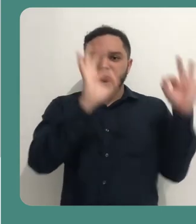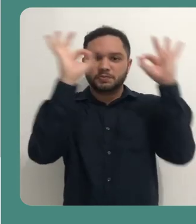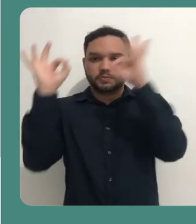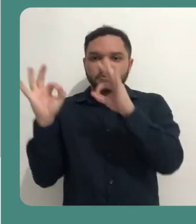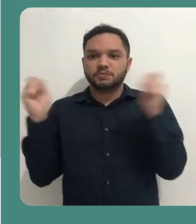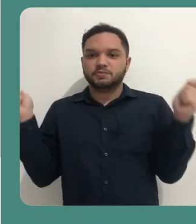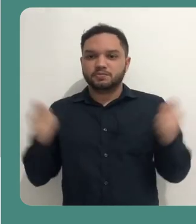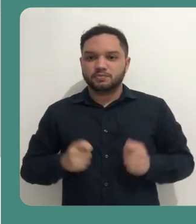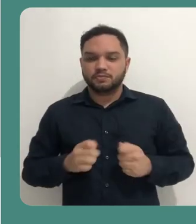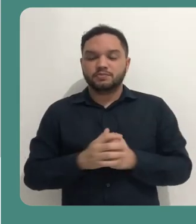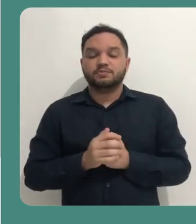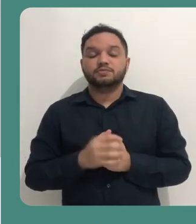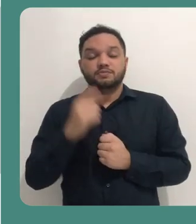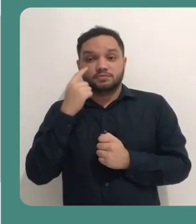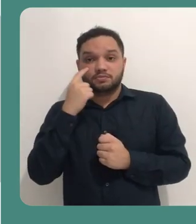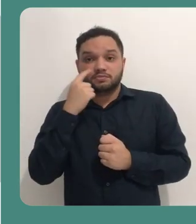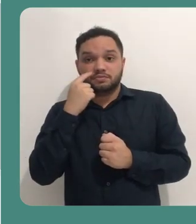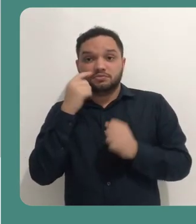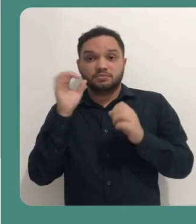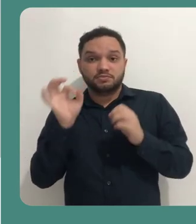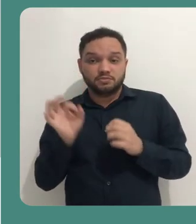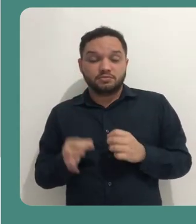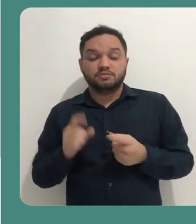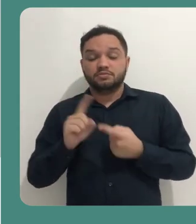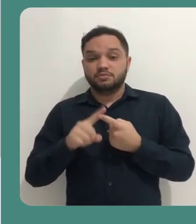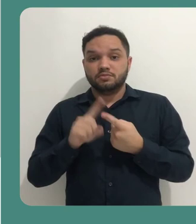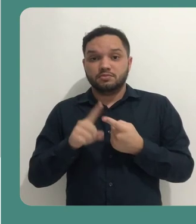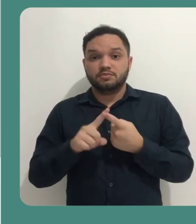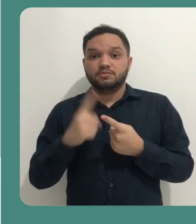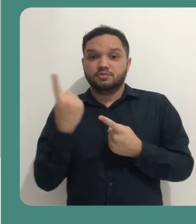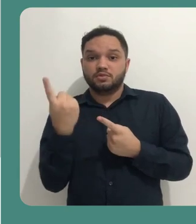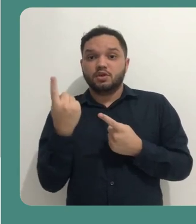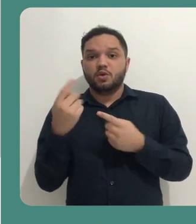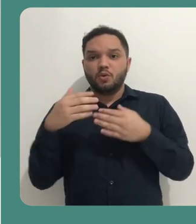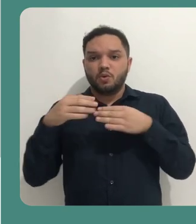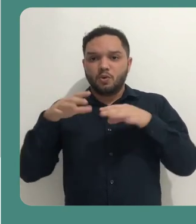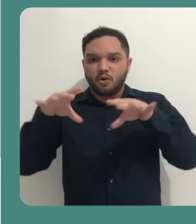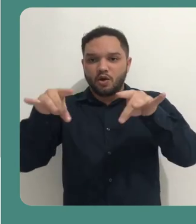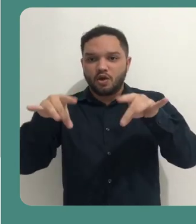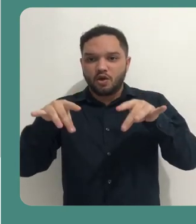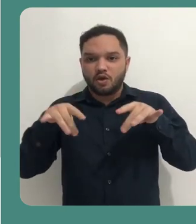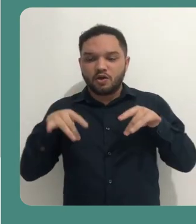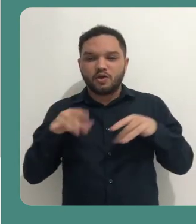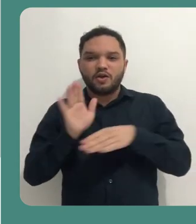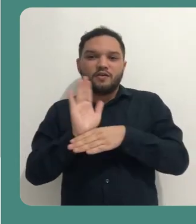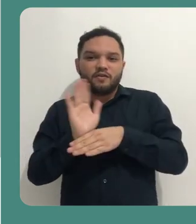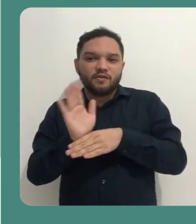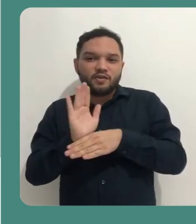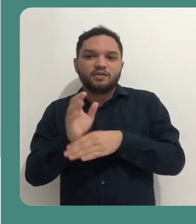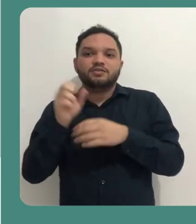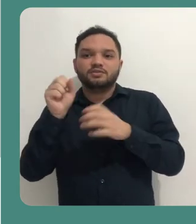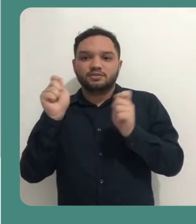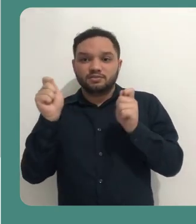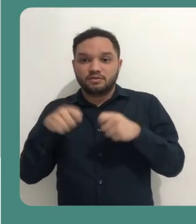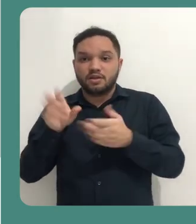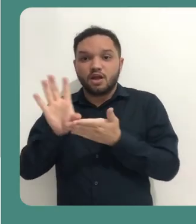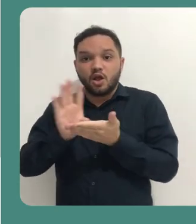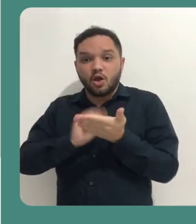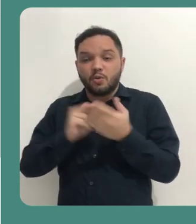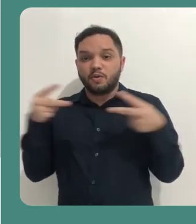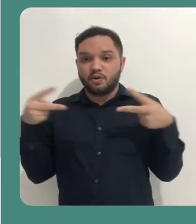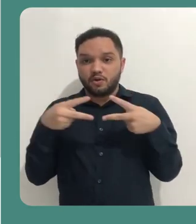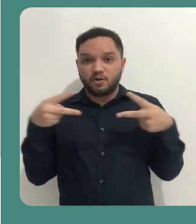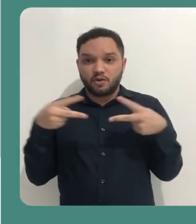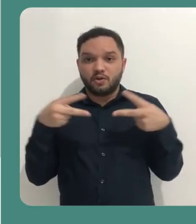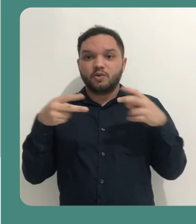Posso verificar ele. Eu tenho aqui um arquivo do vídeo onde eu posso copiar este link e compartilhar